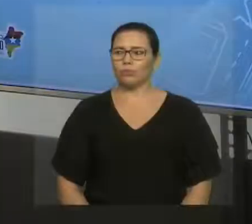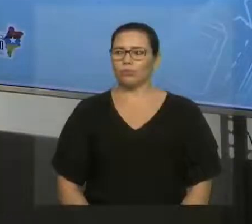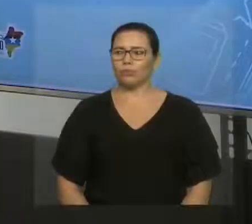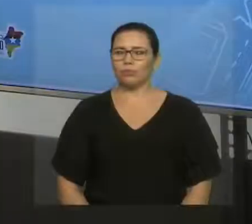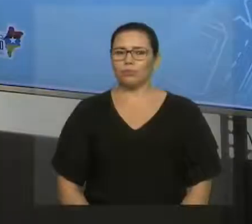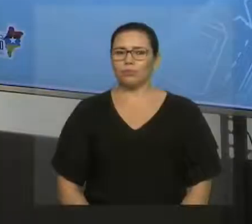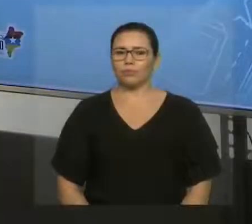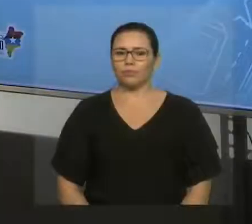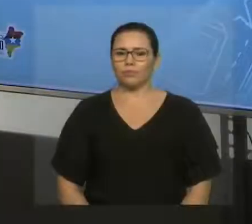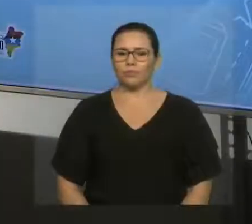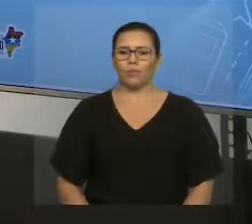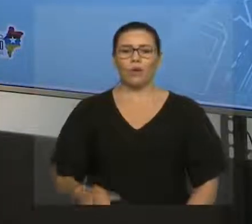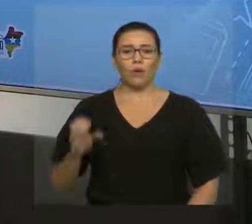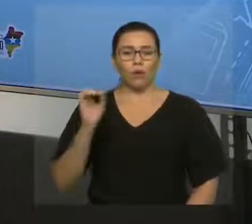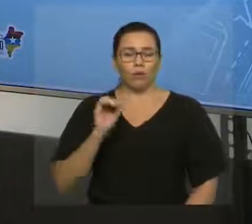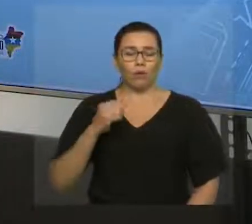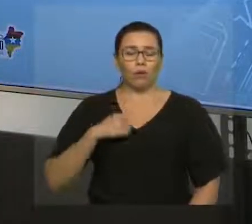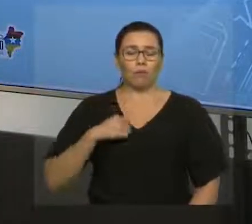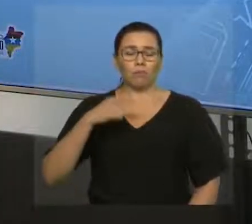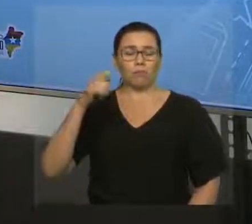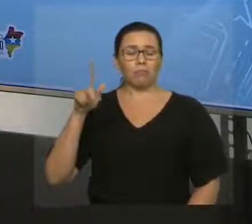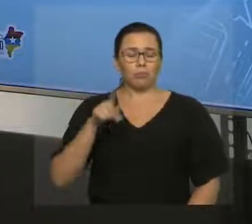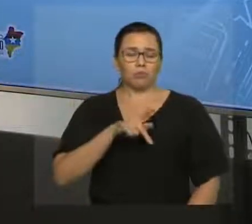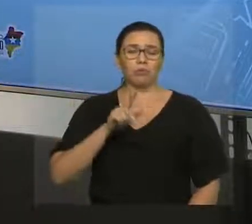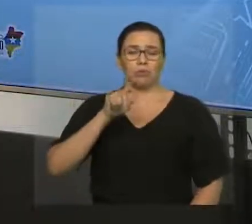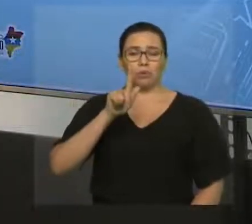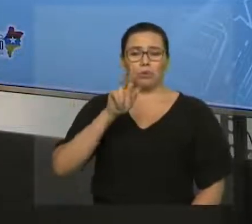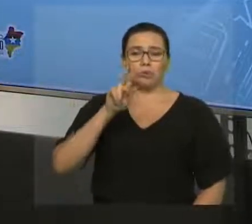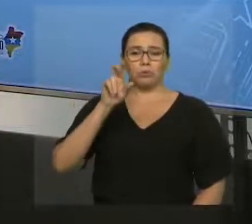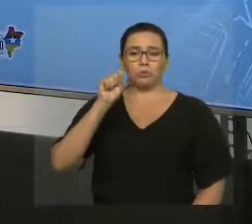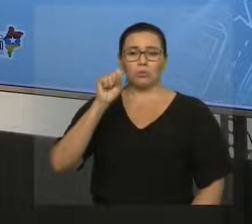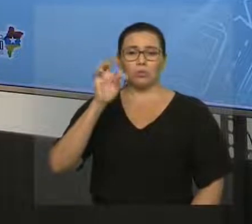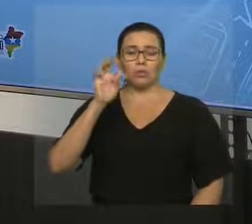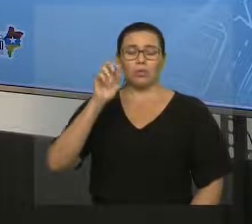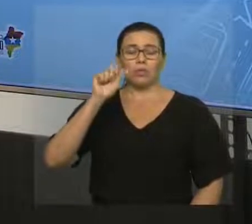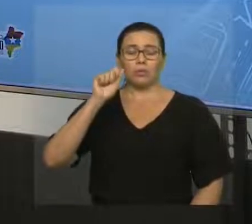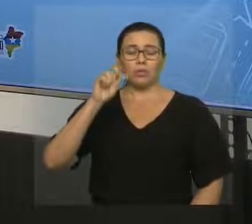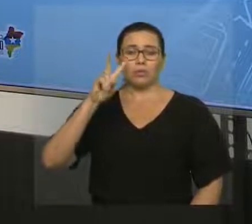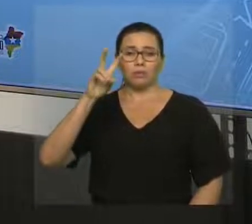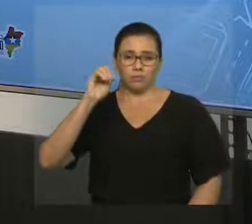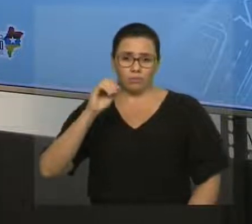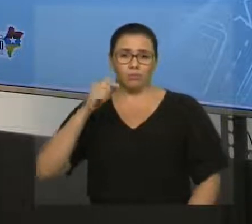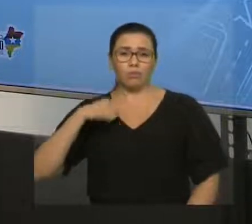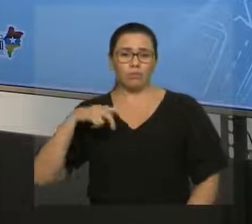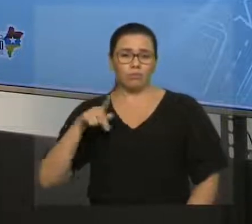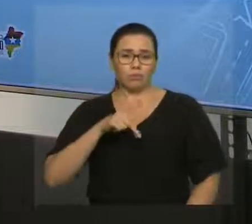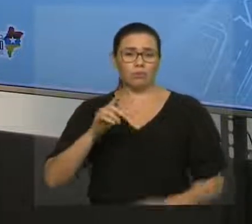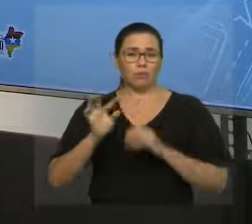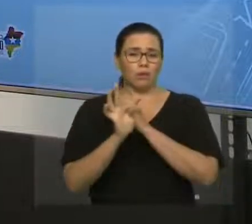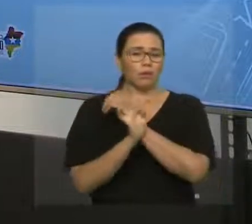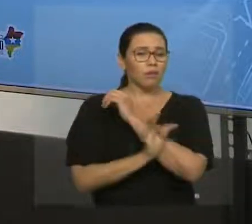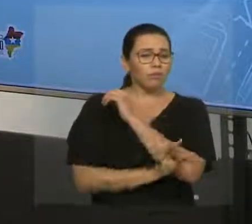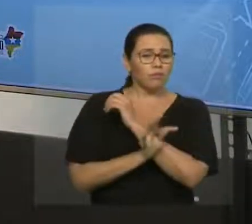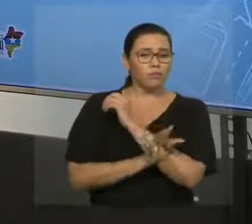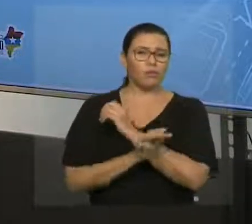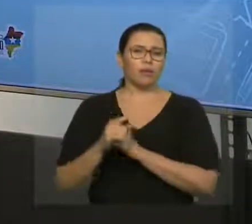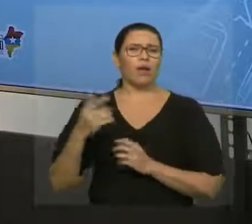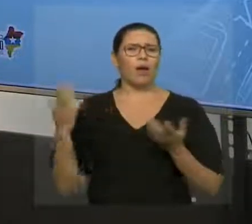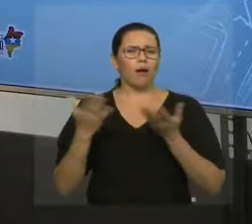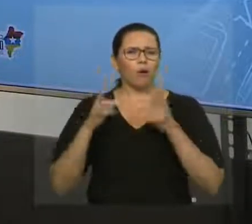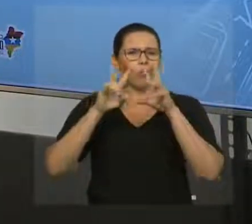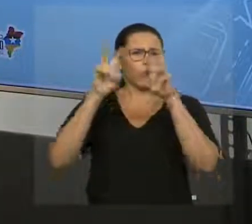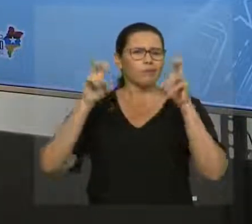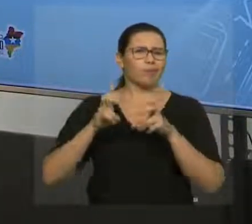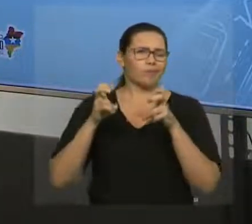Olá, Quarentenas! Eu sou o professor Gustavo Piosk, professor de Física. Estou aqui para gravar para vocês mais uma videoaula. Hoje vamos falar um pouco sobre mecânica.